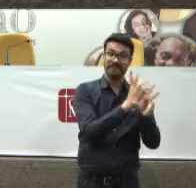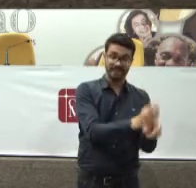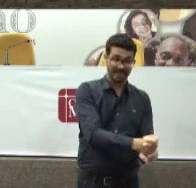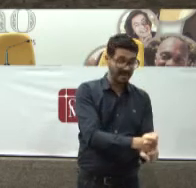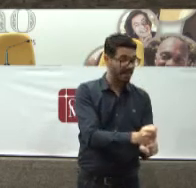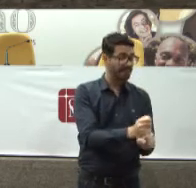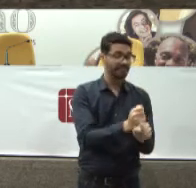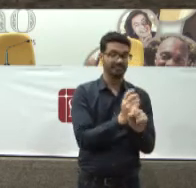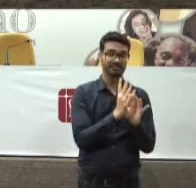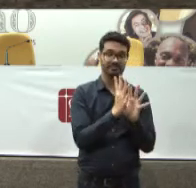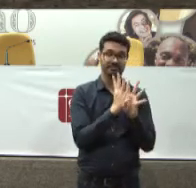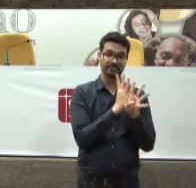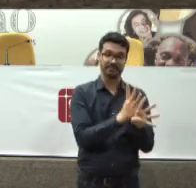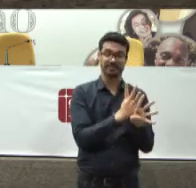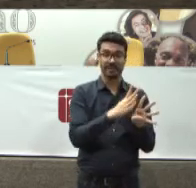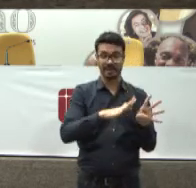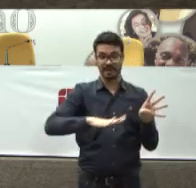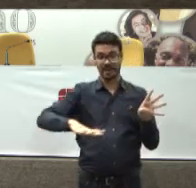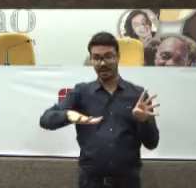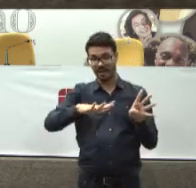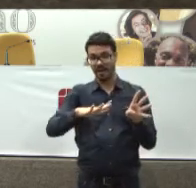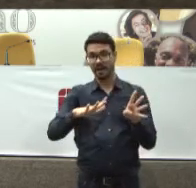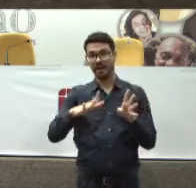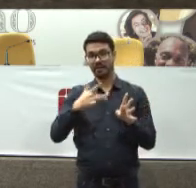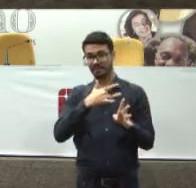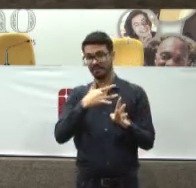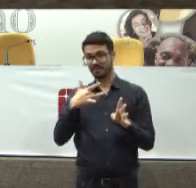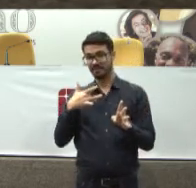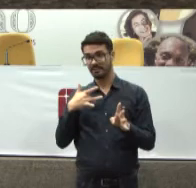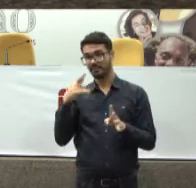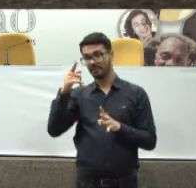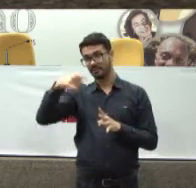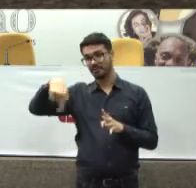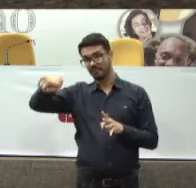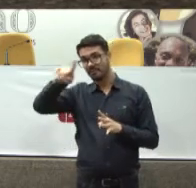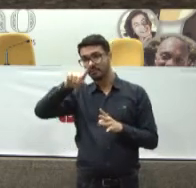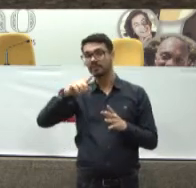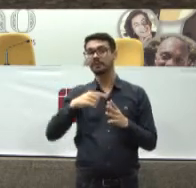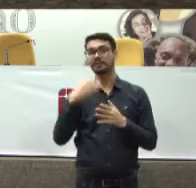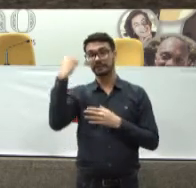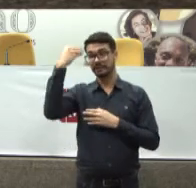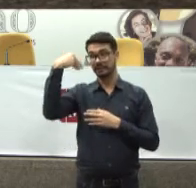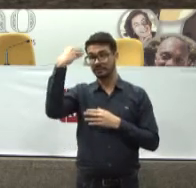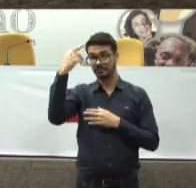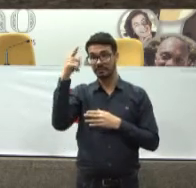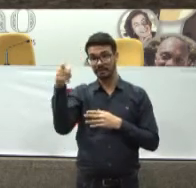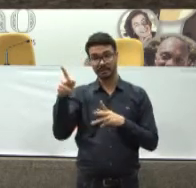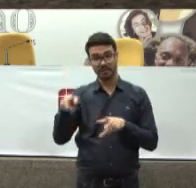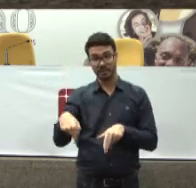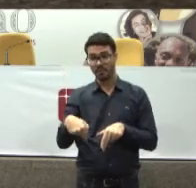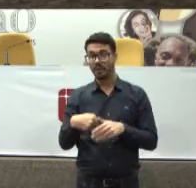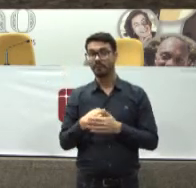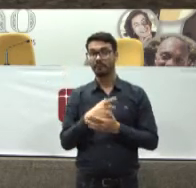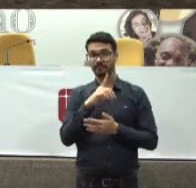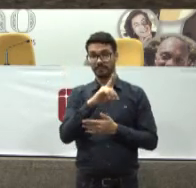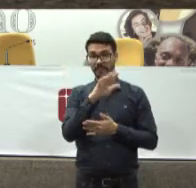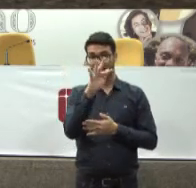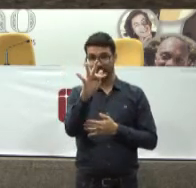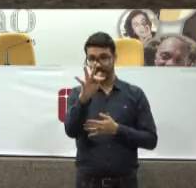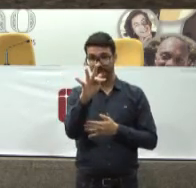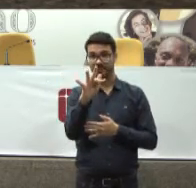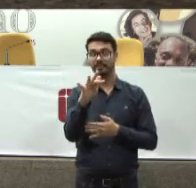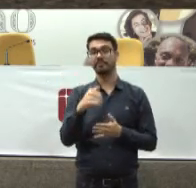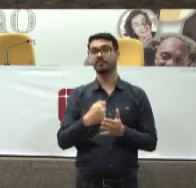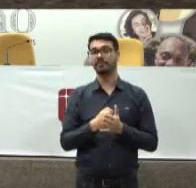E na área de saúde Eu aposto que o Daniel O Arthur O Vitor Vão ter experiências Semelhantes Nós aqui Na Defensoria